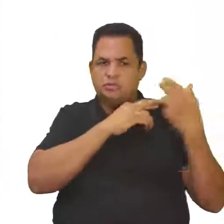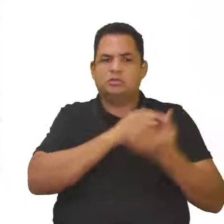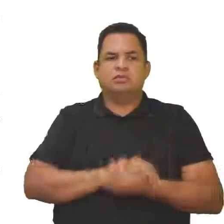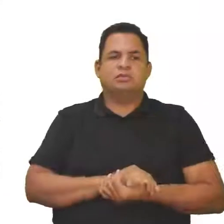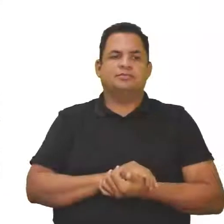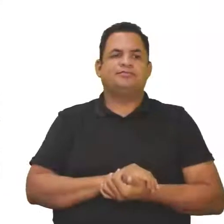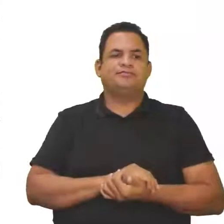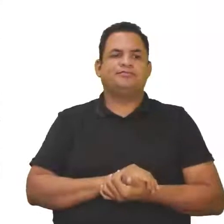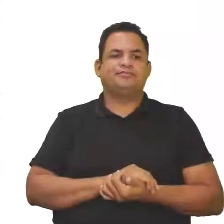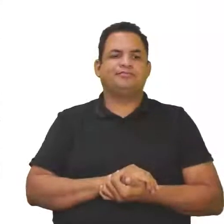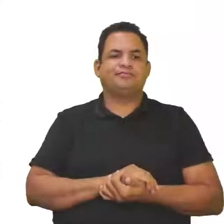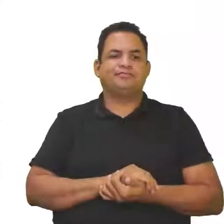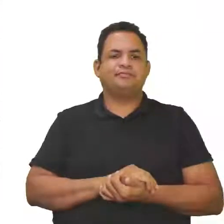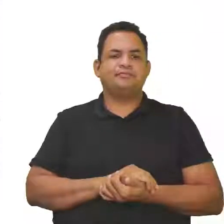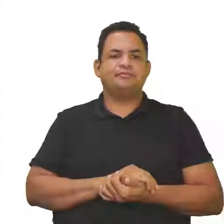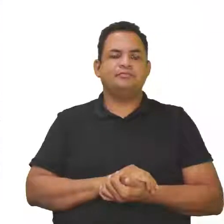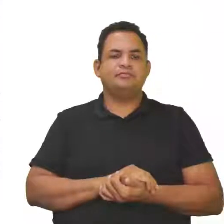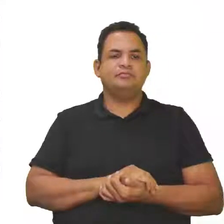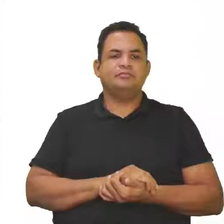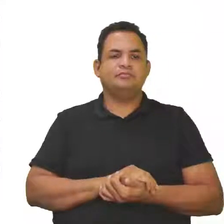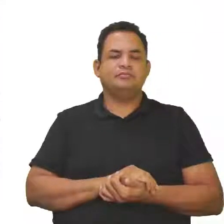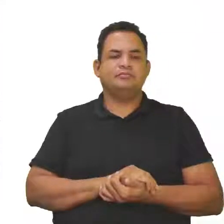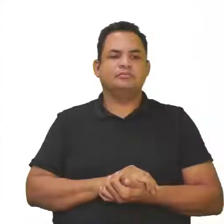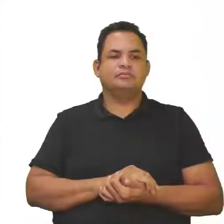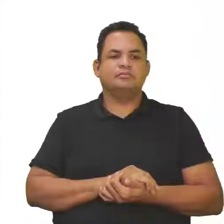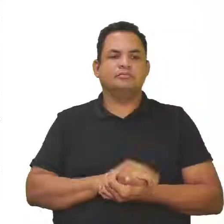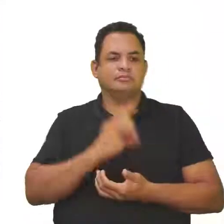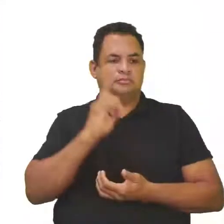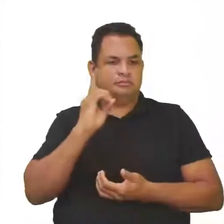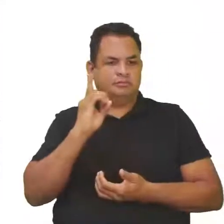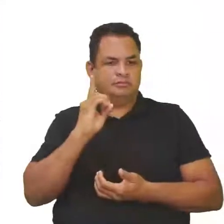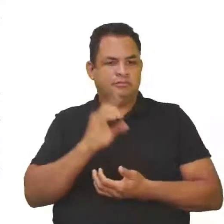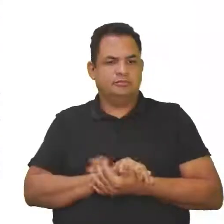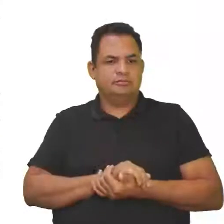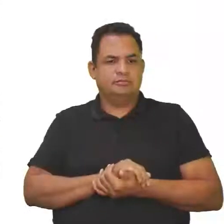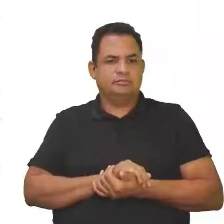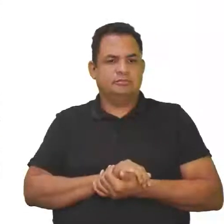D e a letra C aqui estão bem. Letra D.